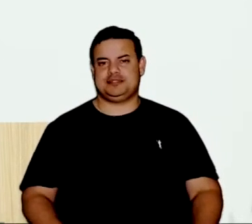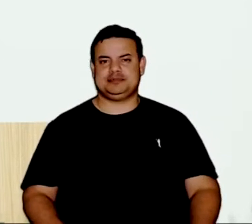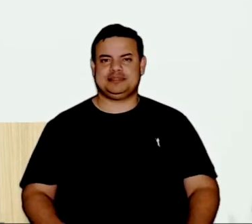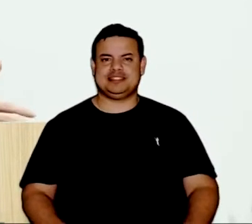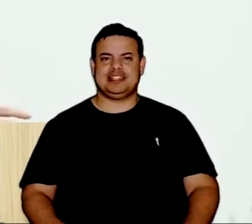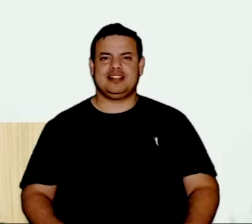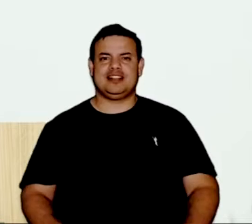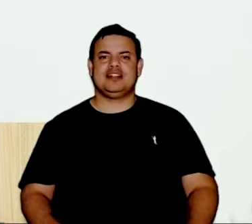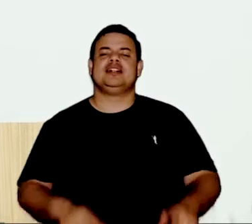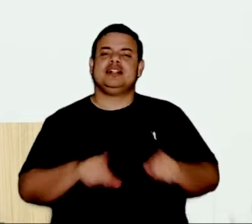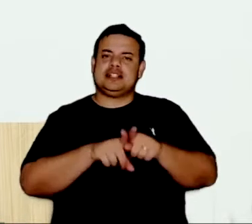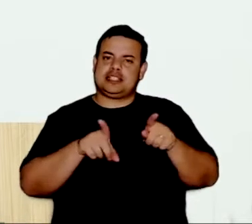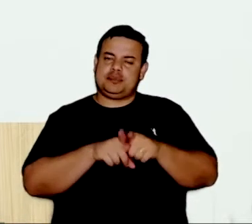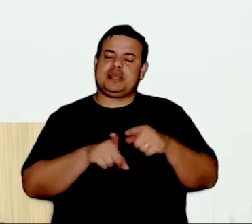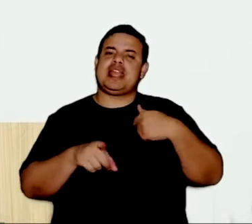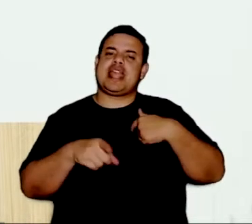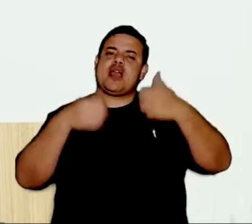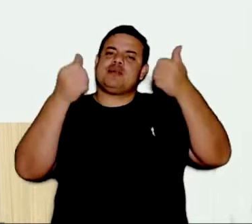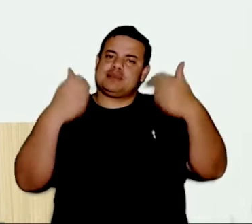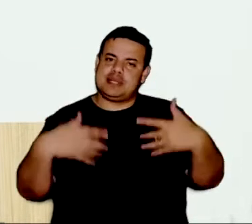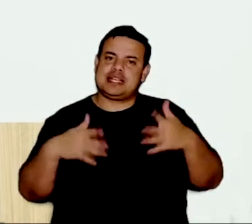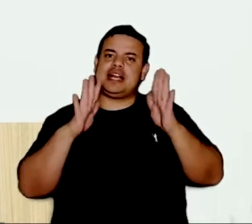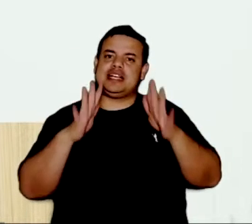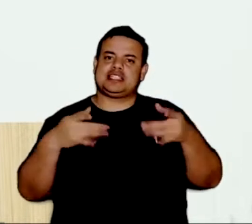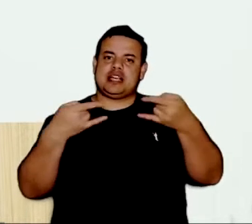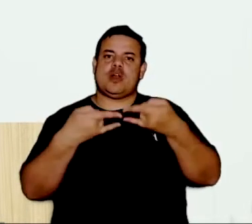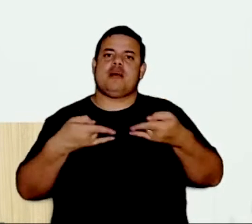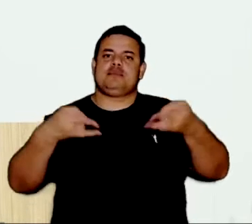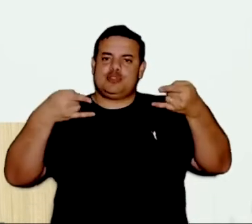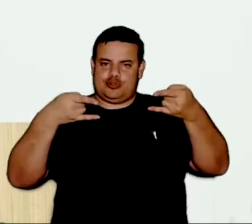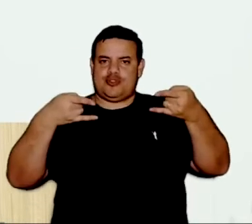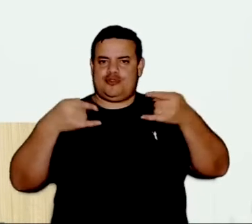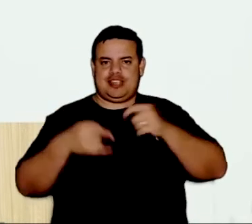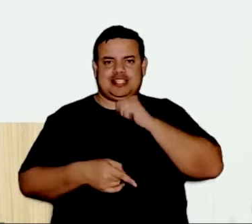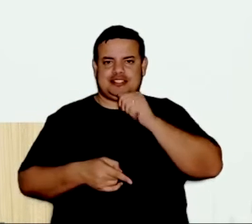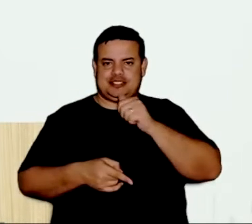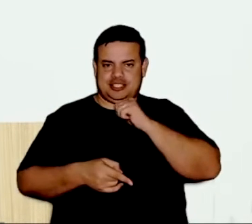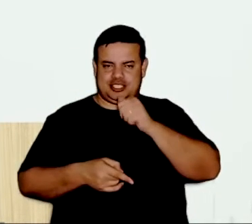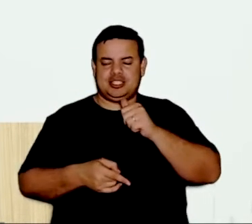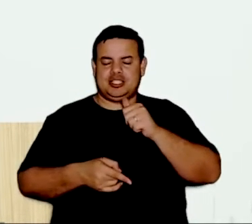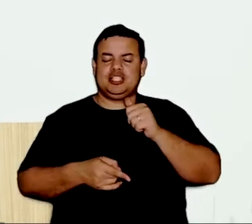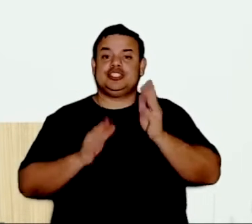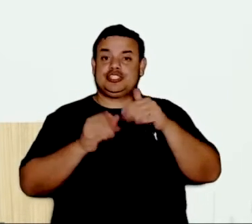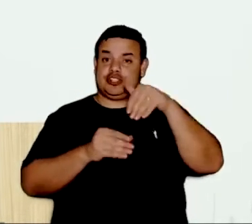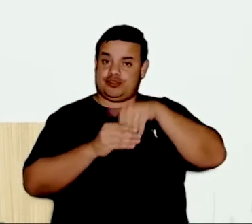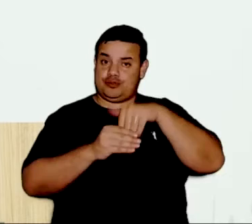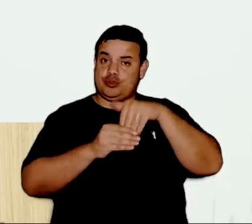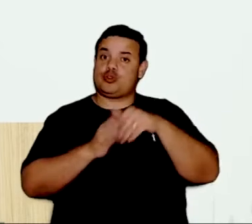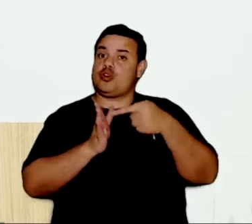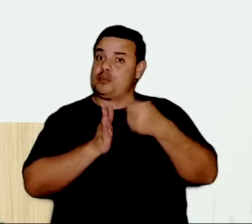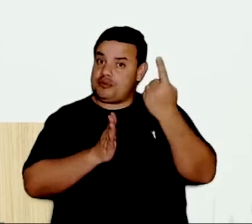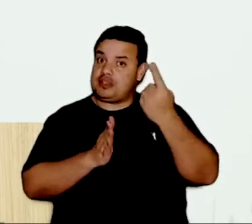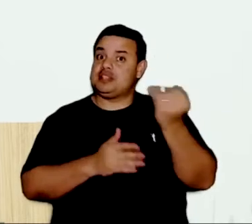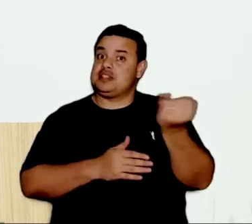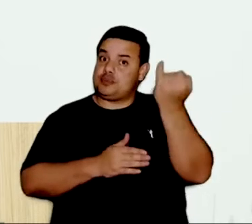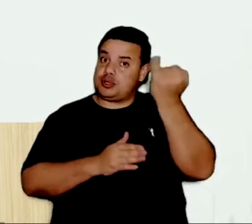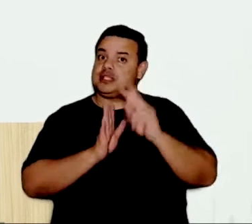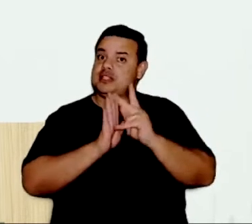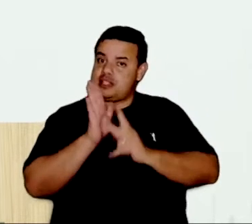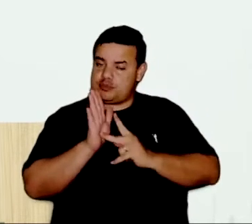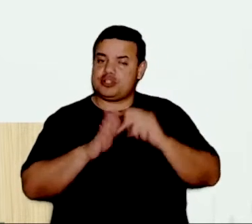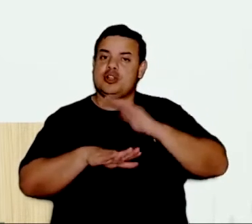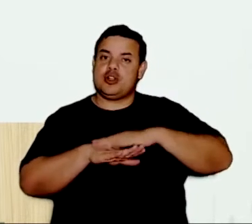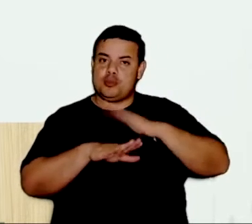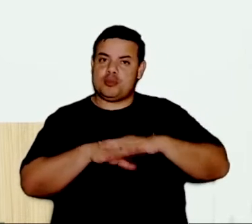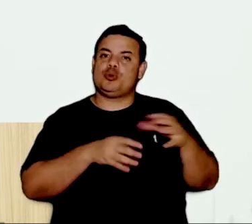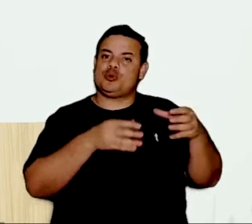absorvente, que nós já votamos uma vez, e a importância desse projeto de autoria das mulheres da casa, porque eu